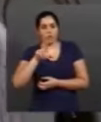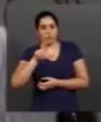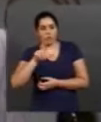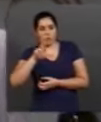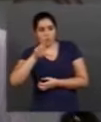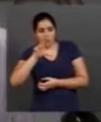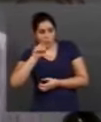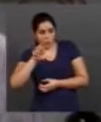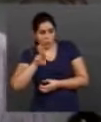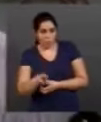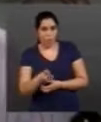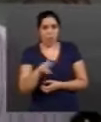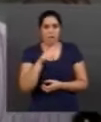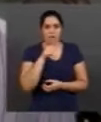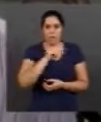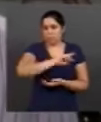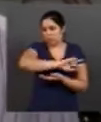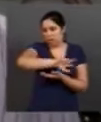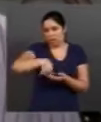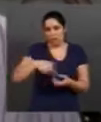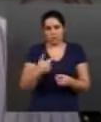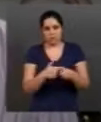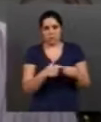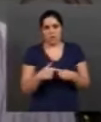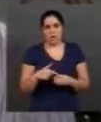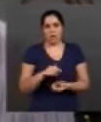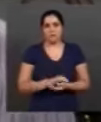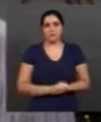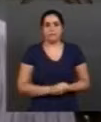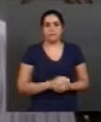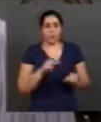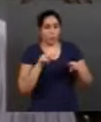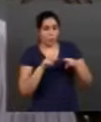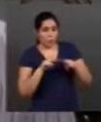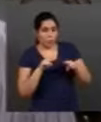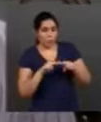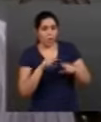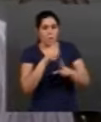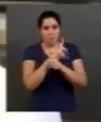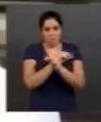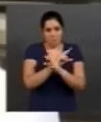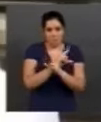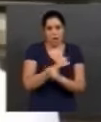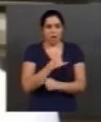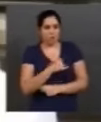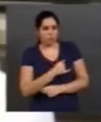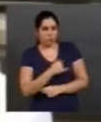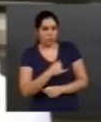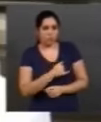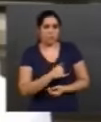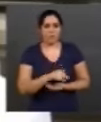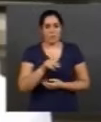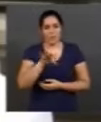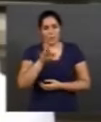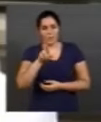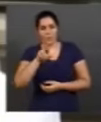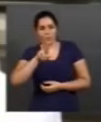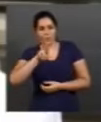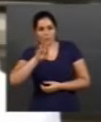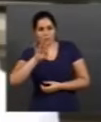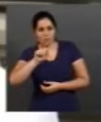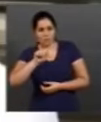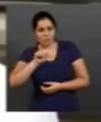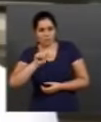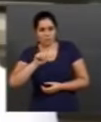Triângulo Mineiro, Uberaba, Patos de Minas, Araxá, Frutal e Tuiutaba. Esse projeto que nós realizamos aqui em Berlândia, a